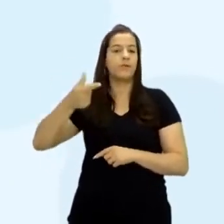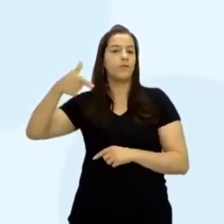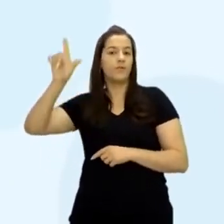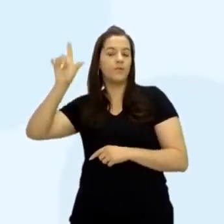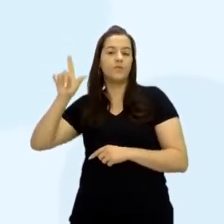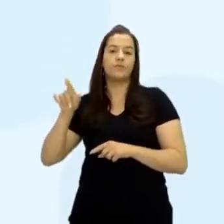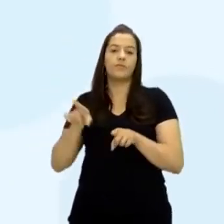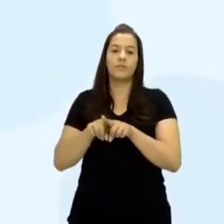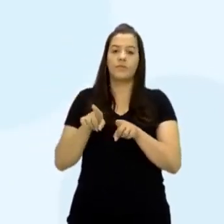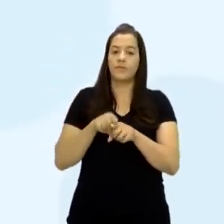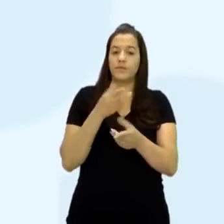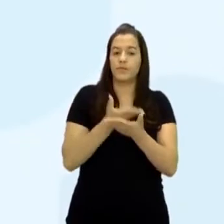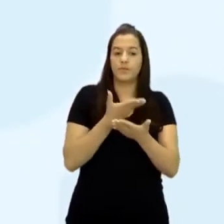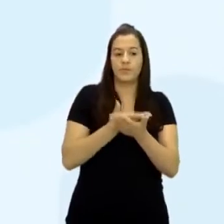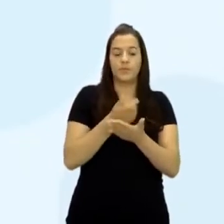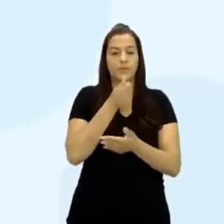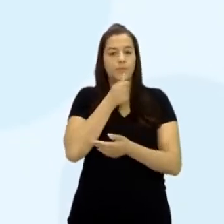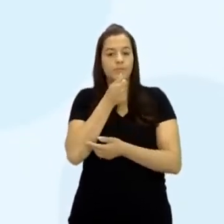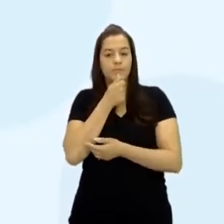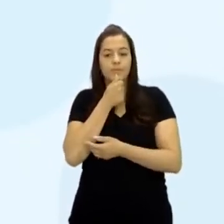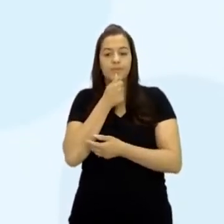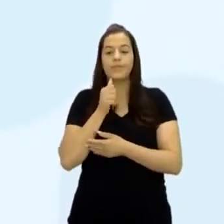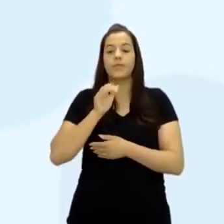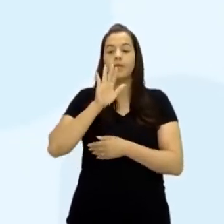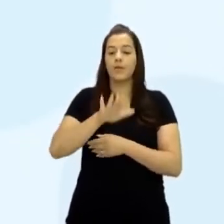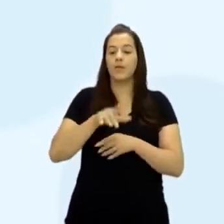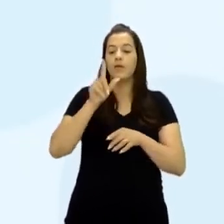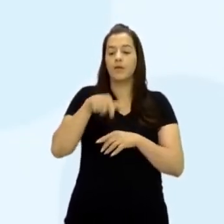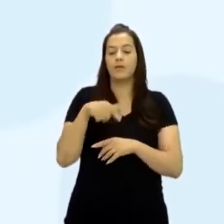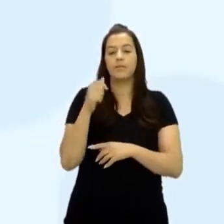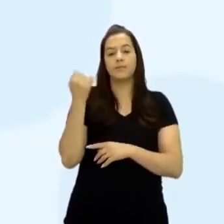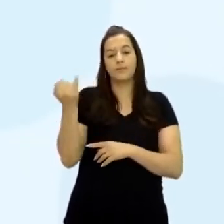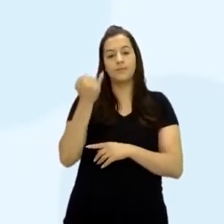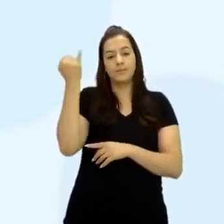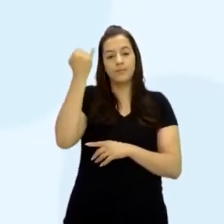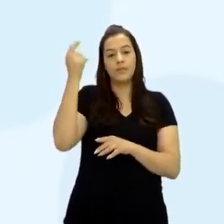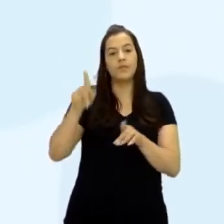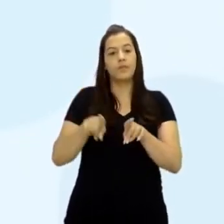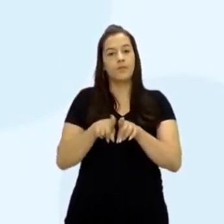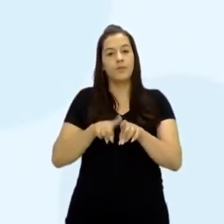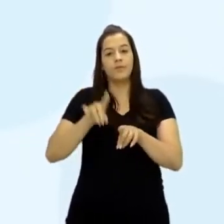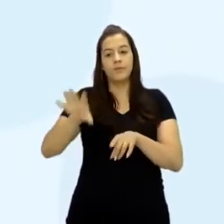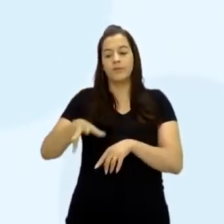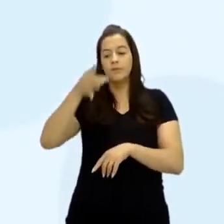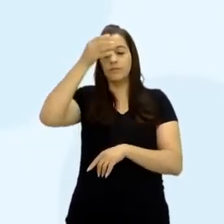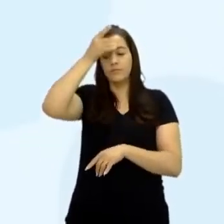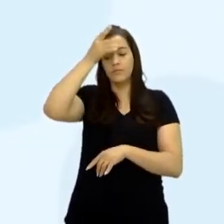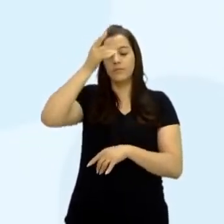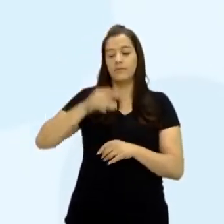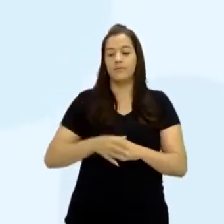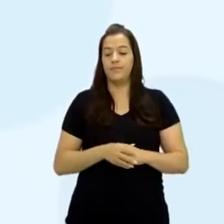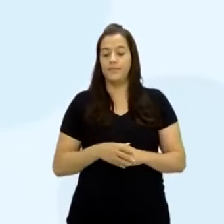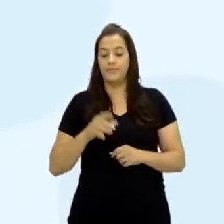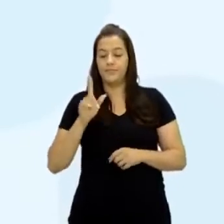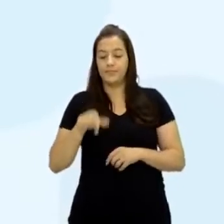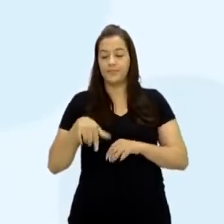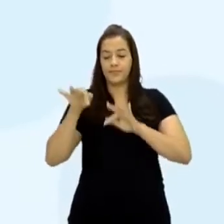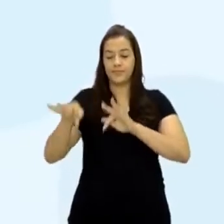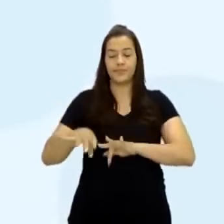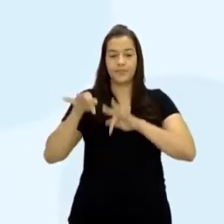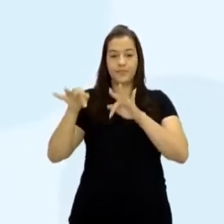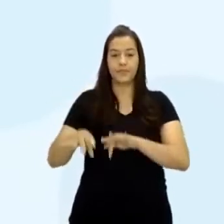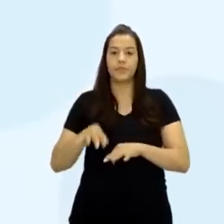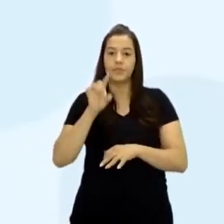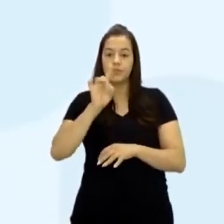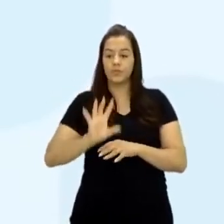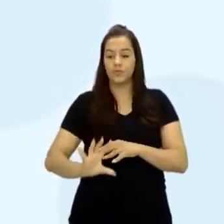outra coisa, a gente nem estudou. Então, uma questão bem importante pra vocês decorarem aí. Feudalismo acontece somente